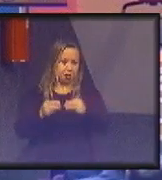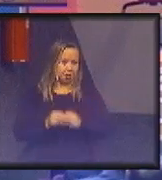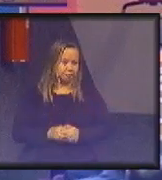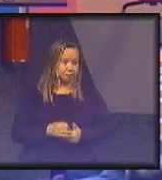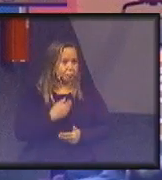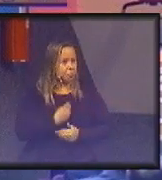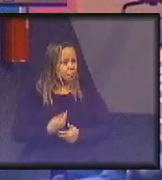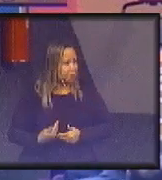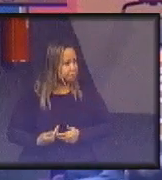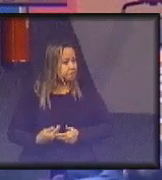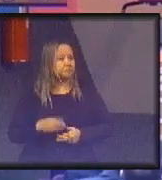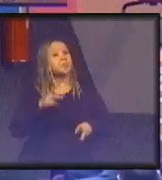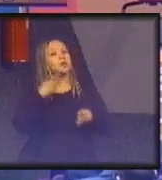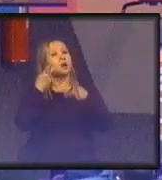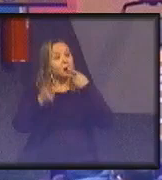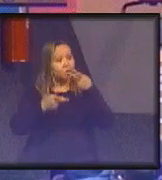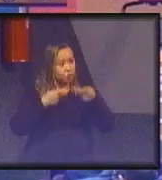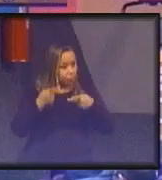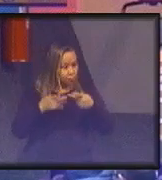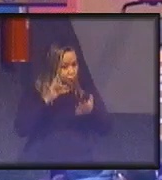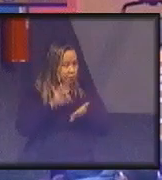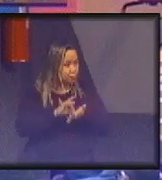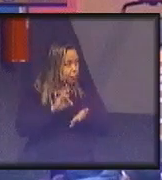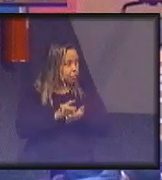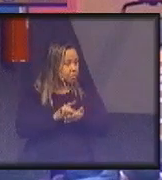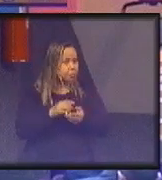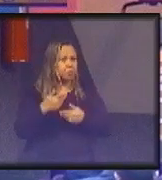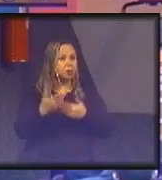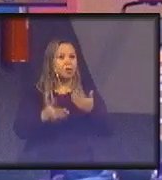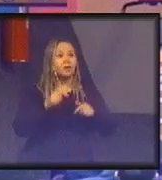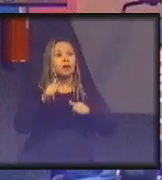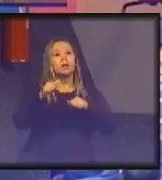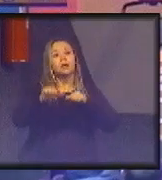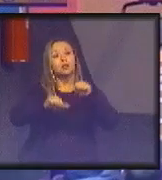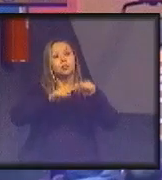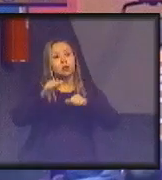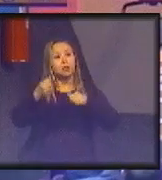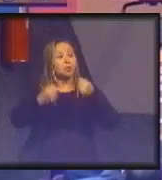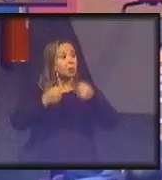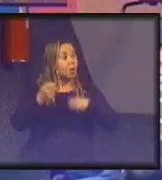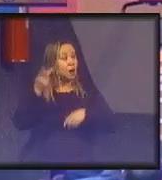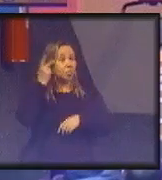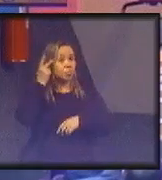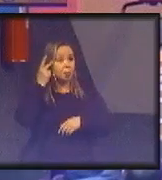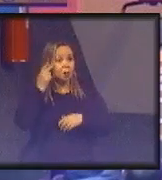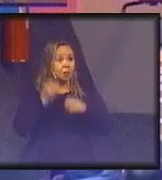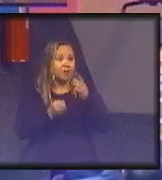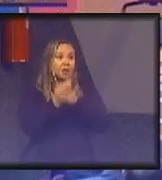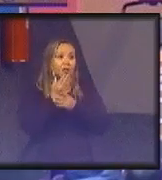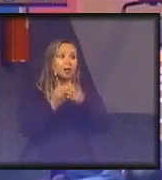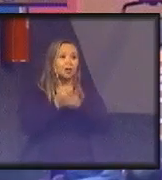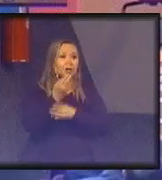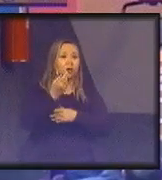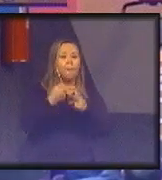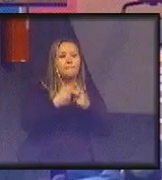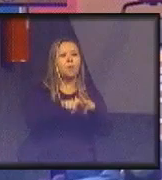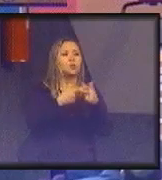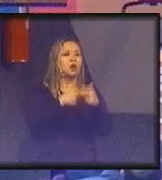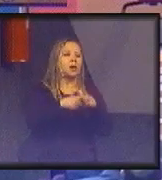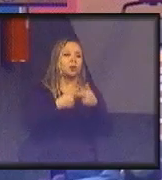dizer, estou contando para vocês. Enquanto eu estava fazendo o rodízio, São Paulo estava atraindo montadora. Estou contando, enfim.